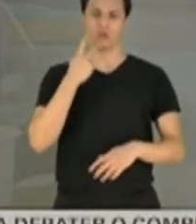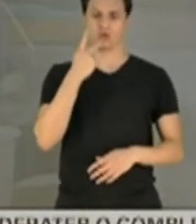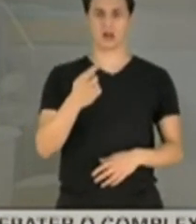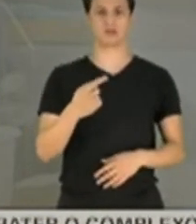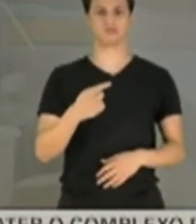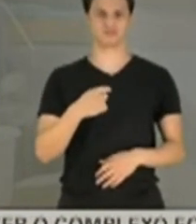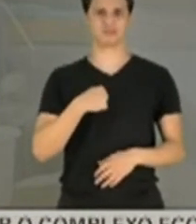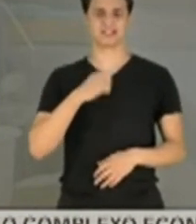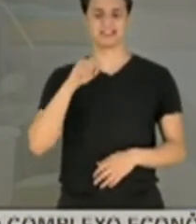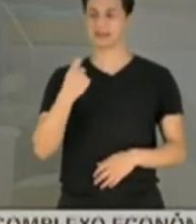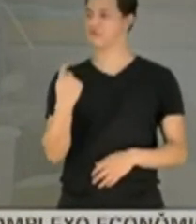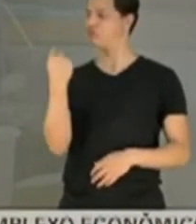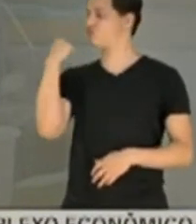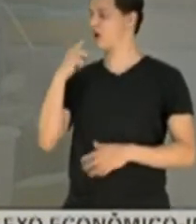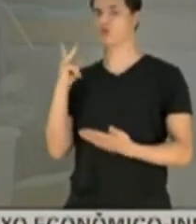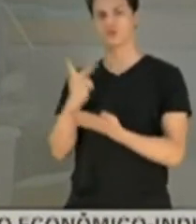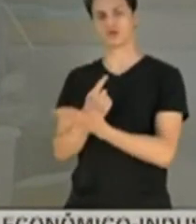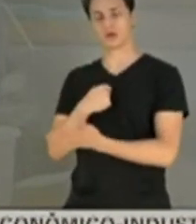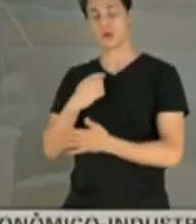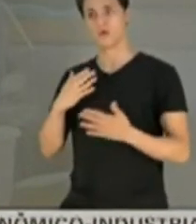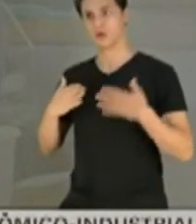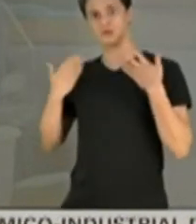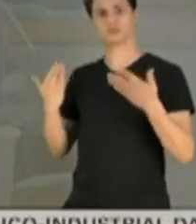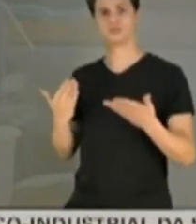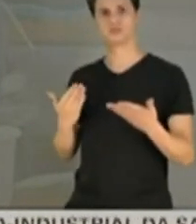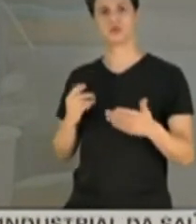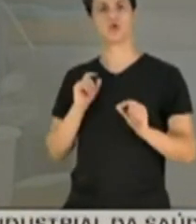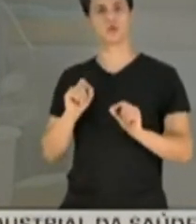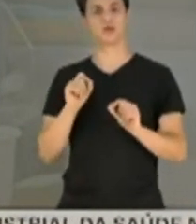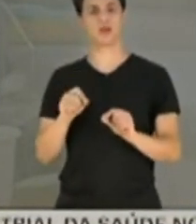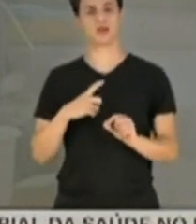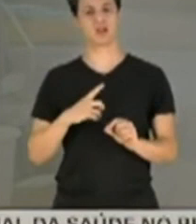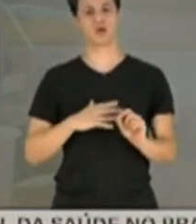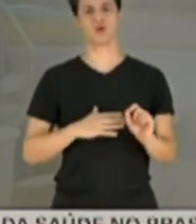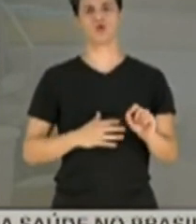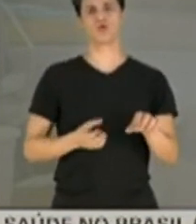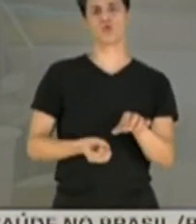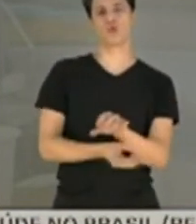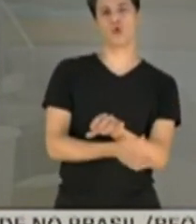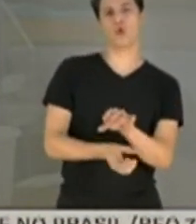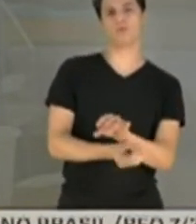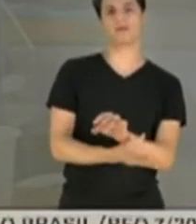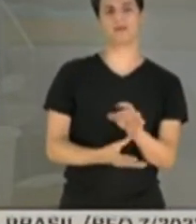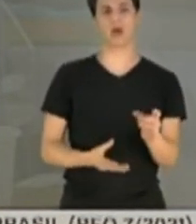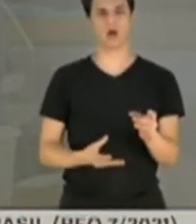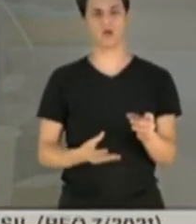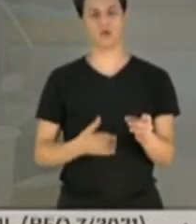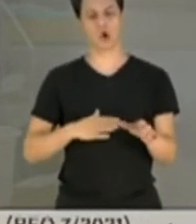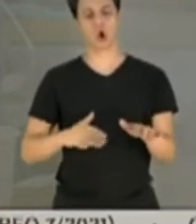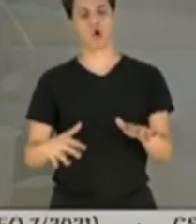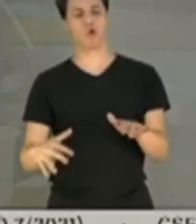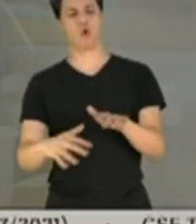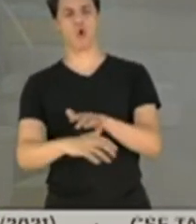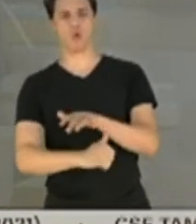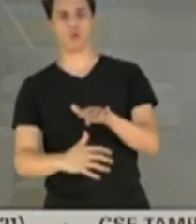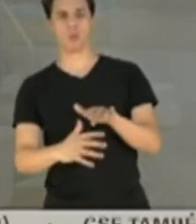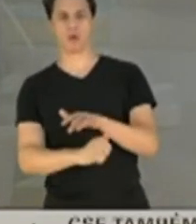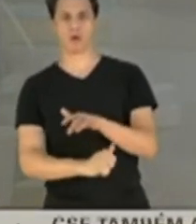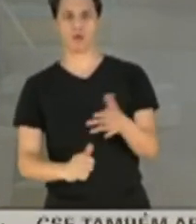constrange. O desfile de corrupção, o desfile de roubalheira,